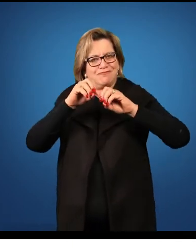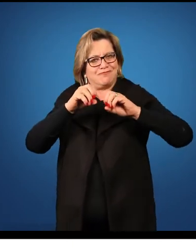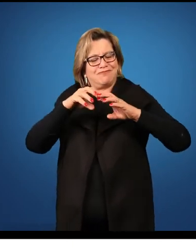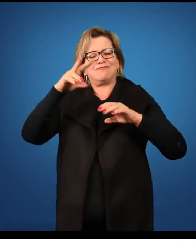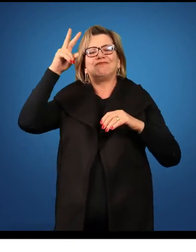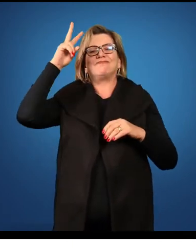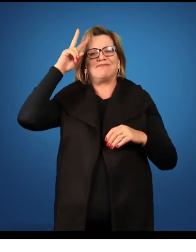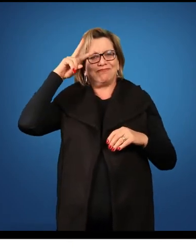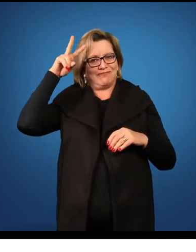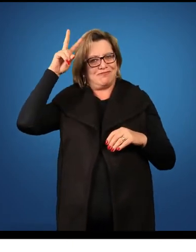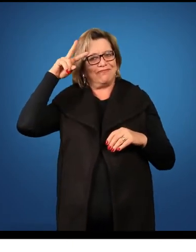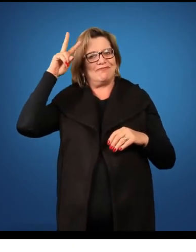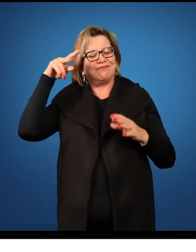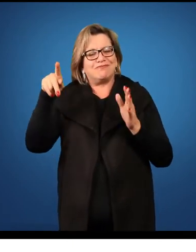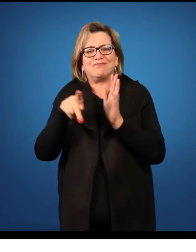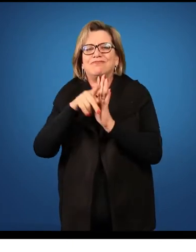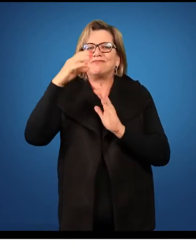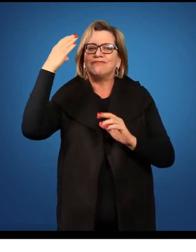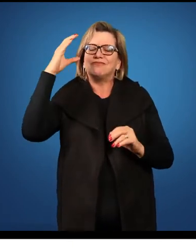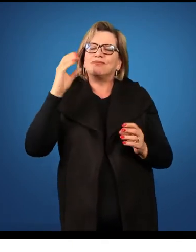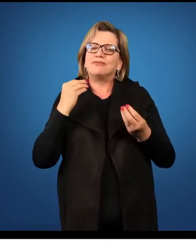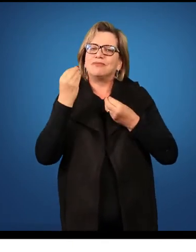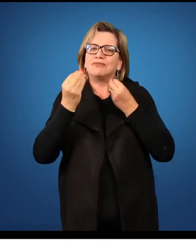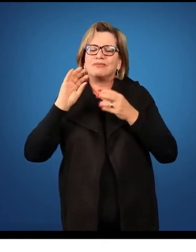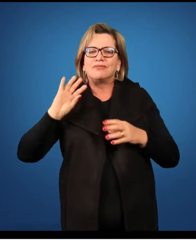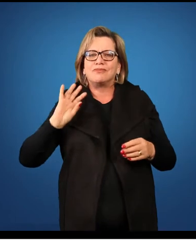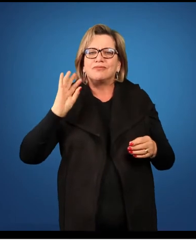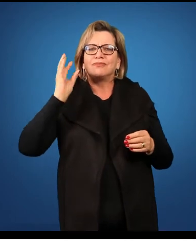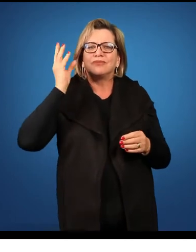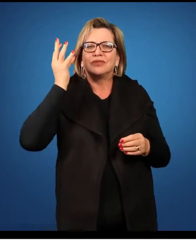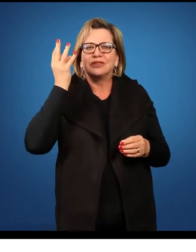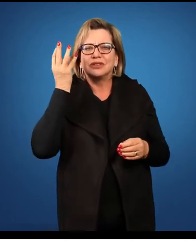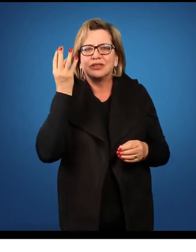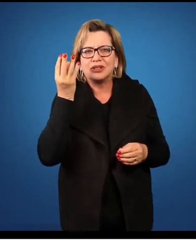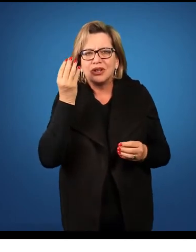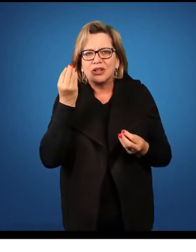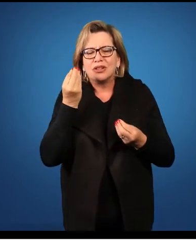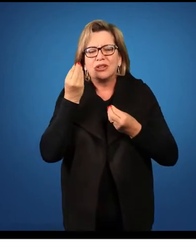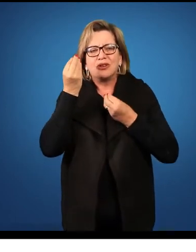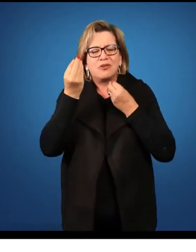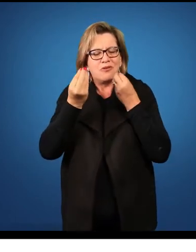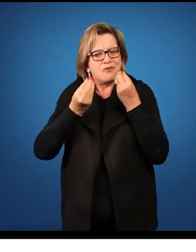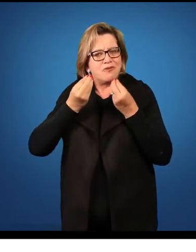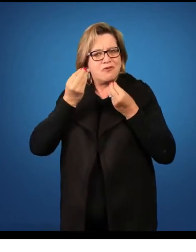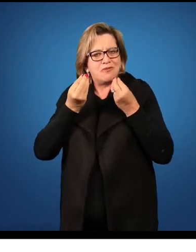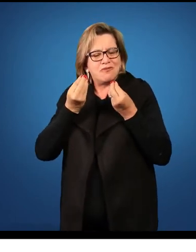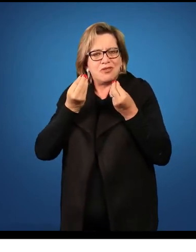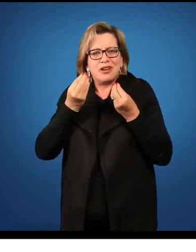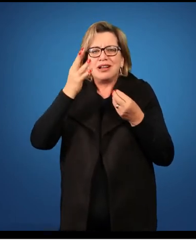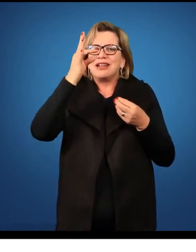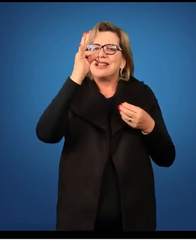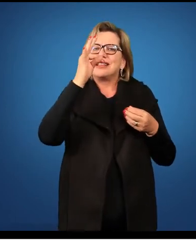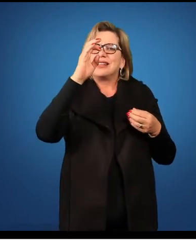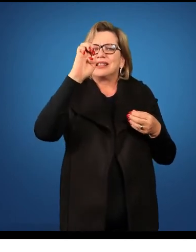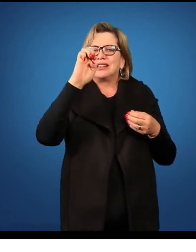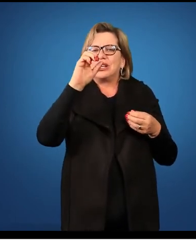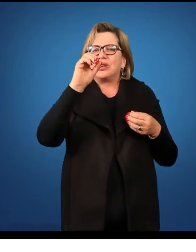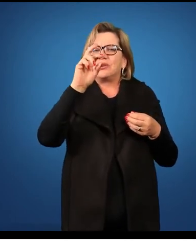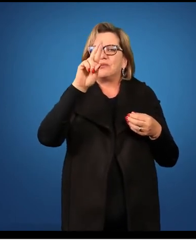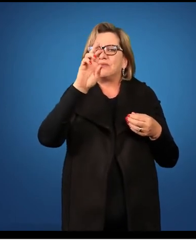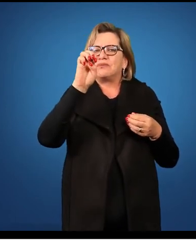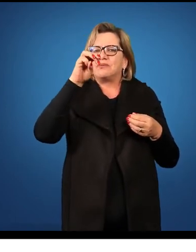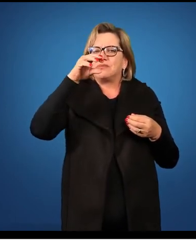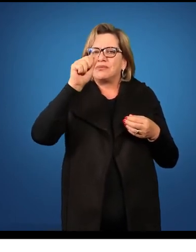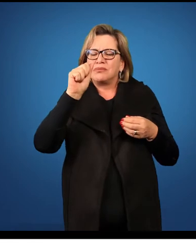história da ciência, de como aconteceu, por exemplo, como aquele determinado teorema, aquele determinado conceito foi